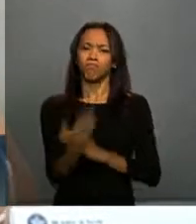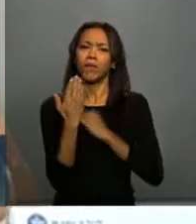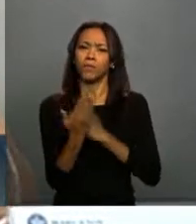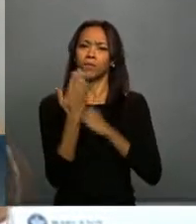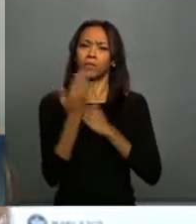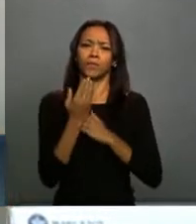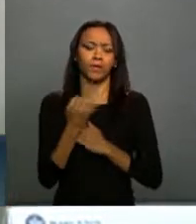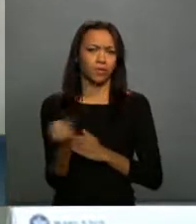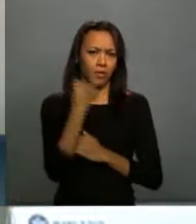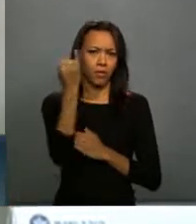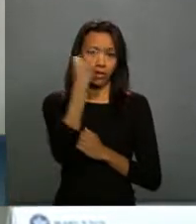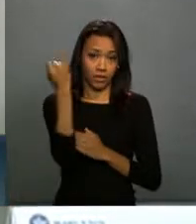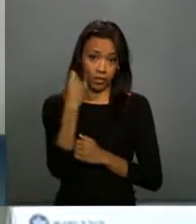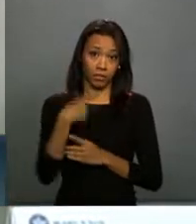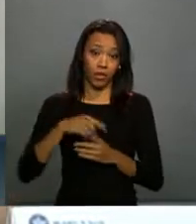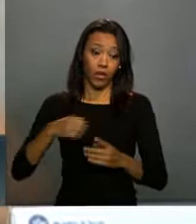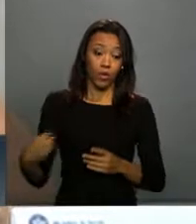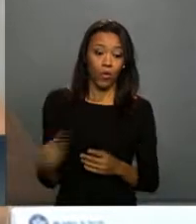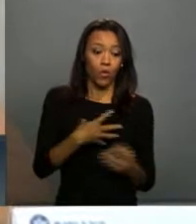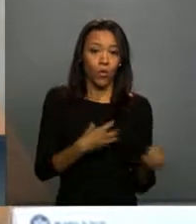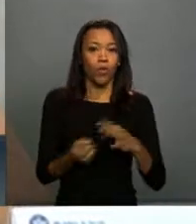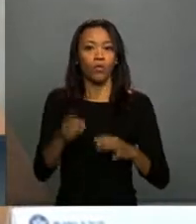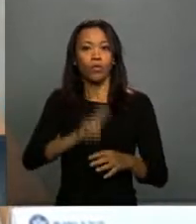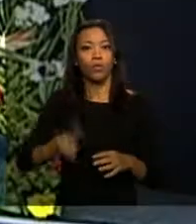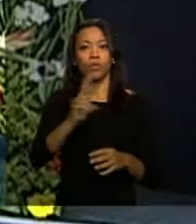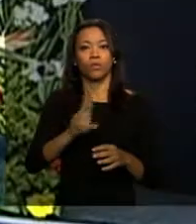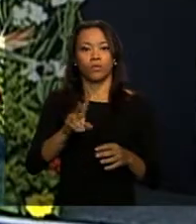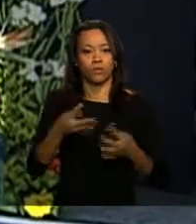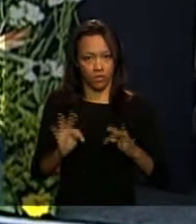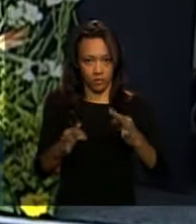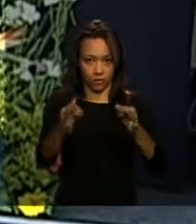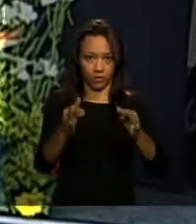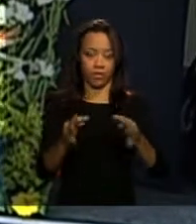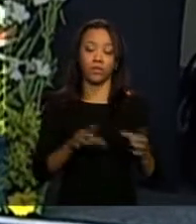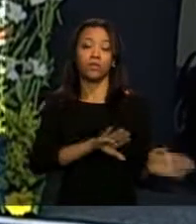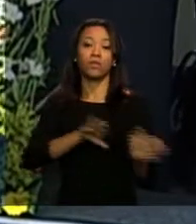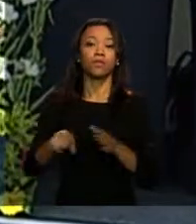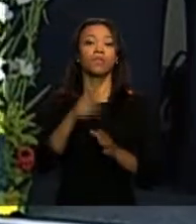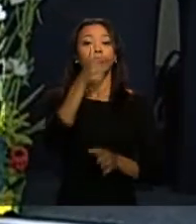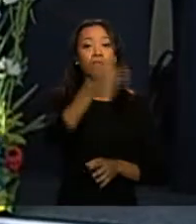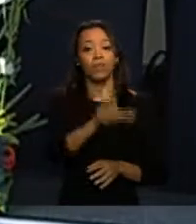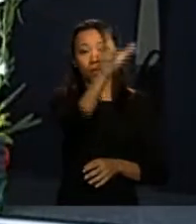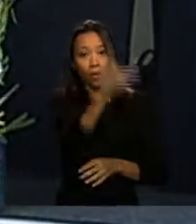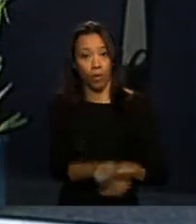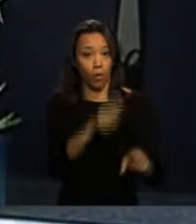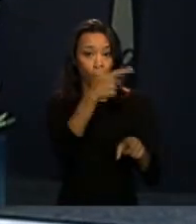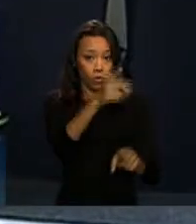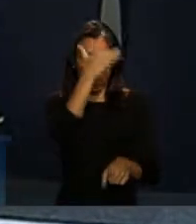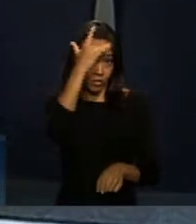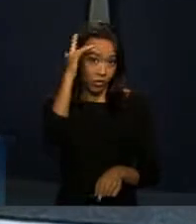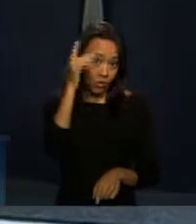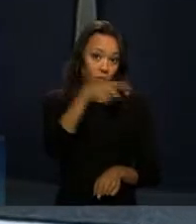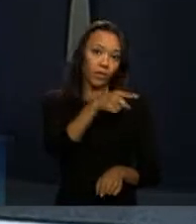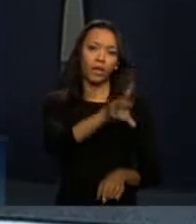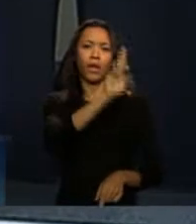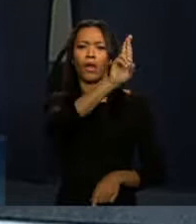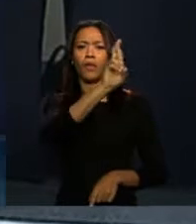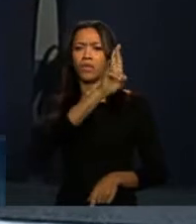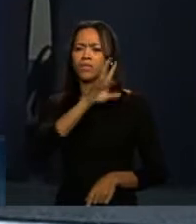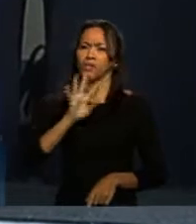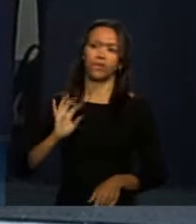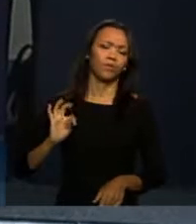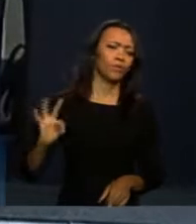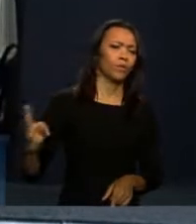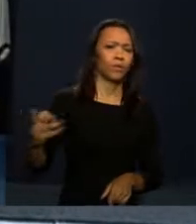de renovação do trabalho com a informação. Saudar a Júnia, que aqui representa toda a Emo Rede Pública. Em nome